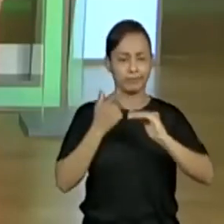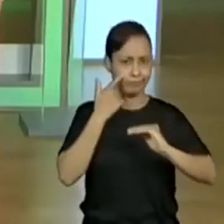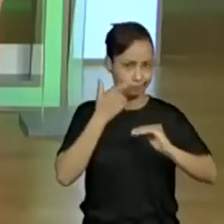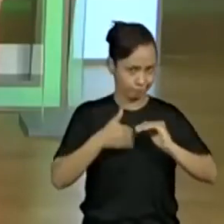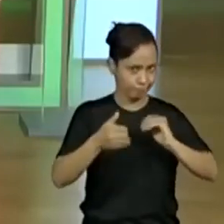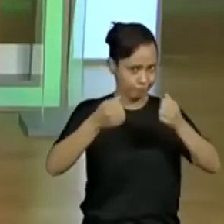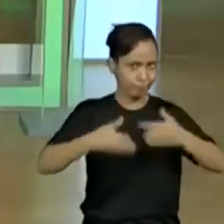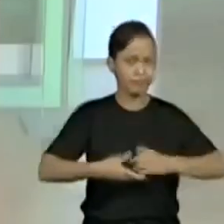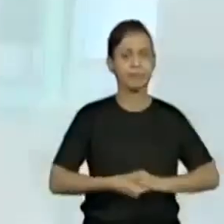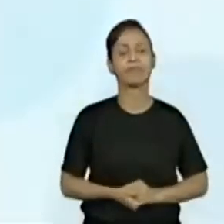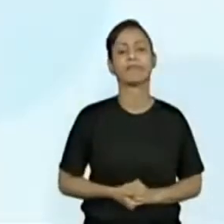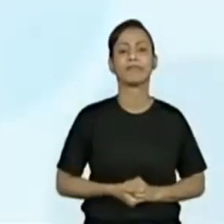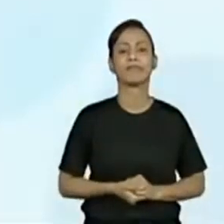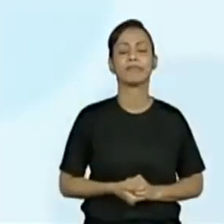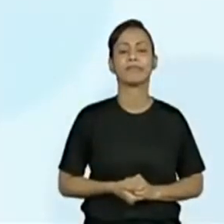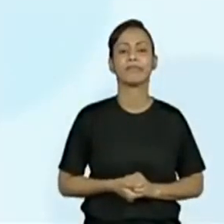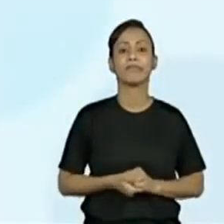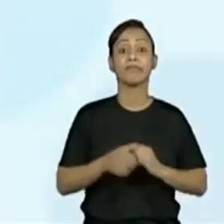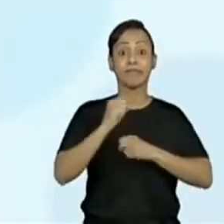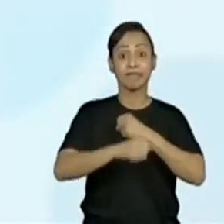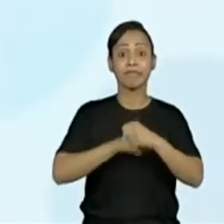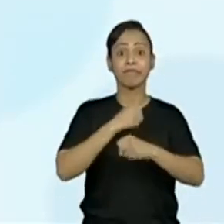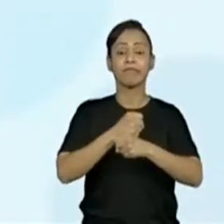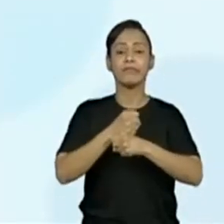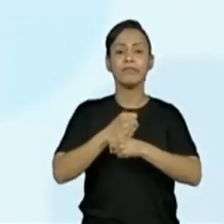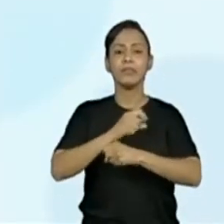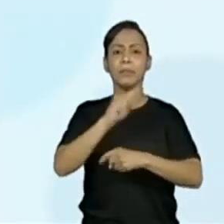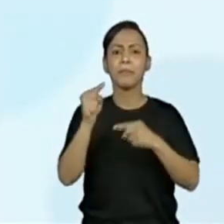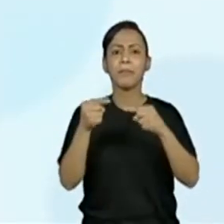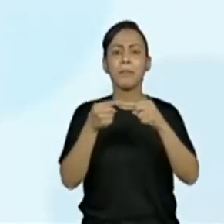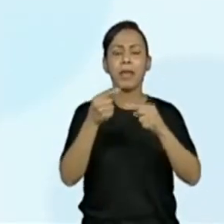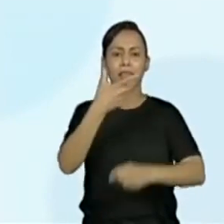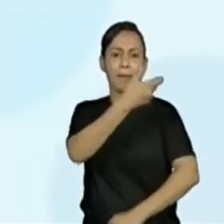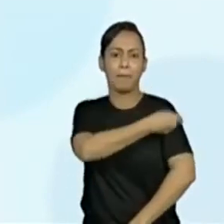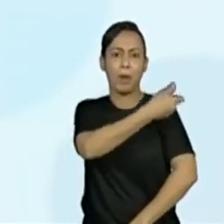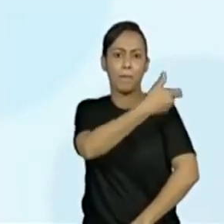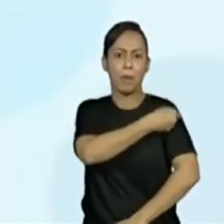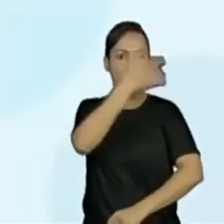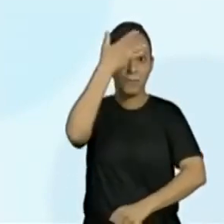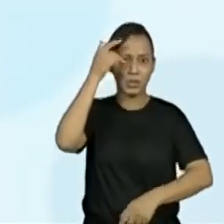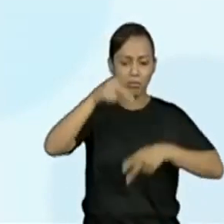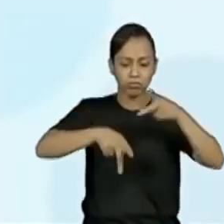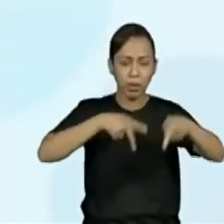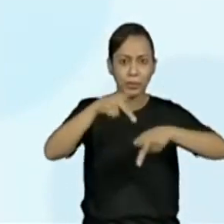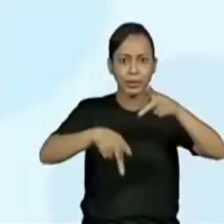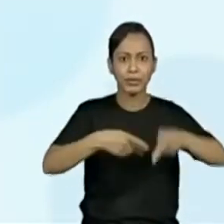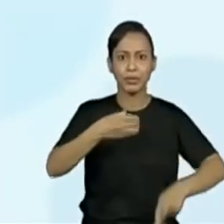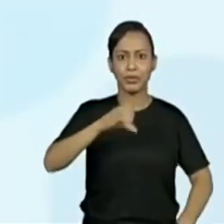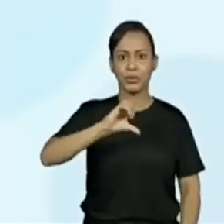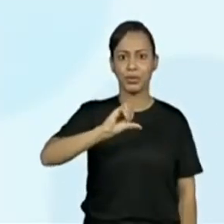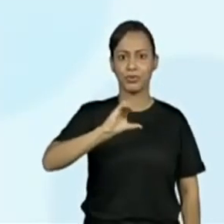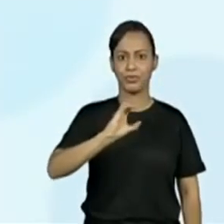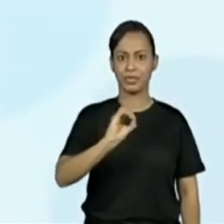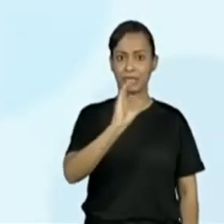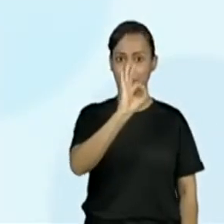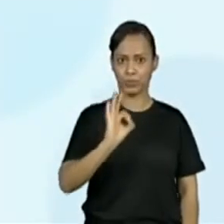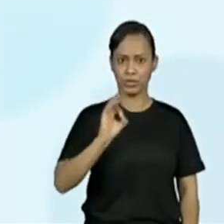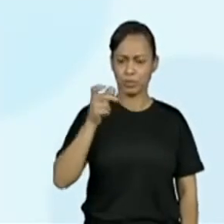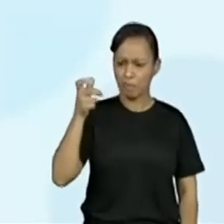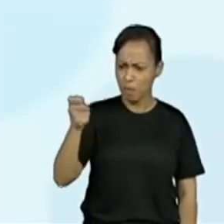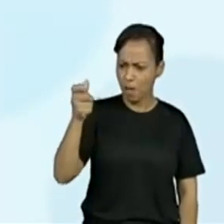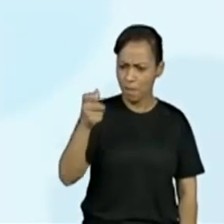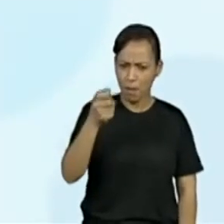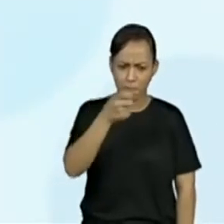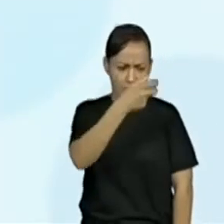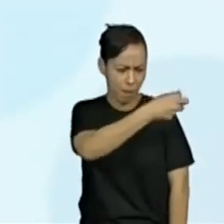meta da campanha deste ano é vacinar 90% da população, alvo de 15